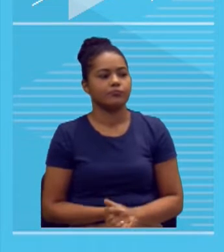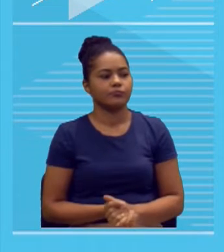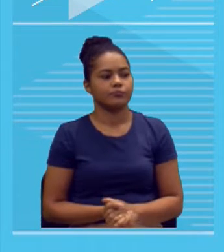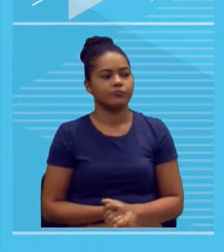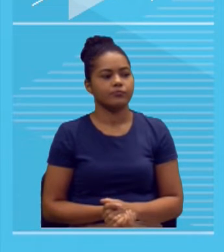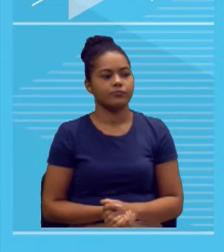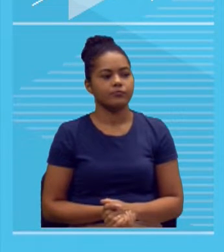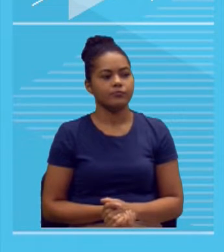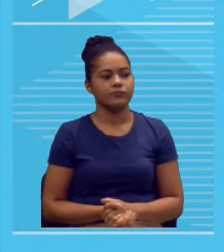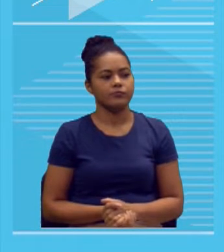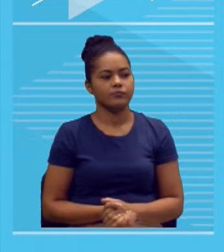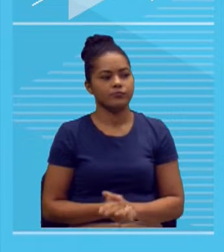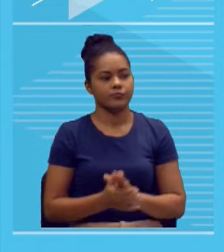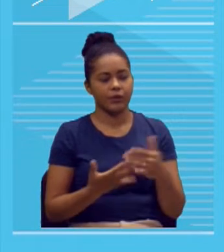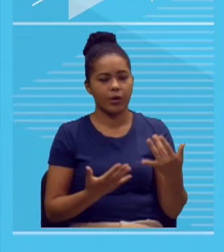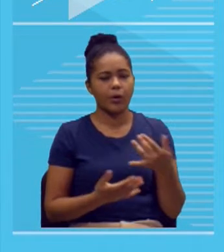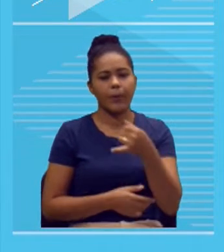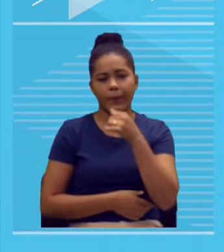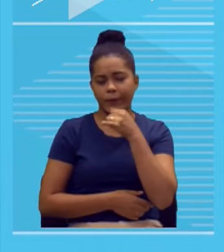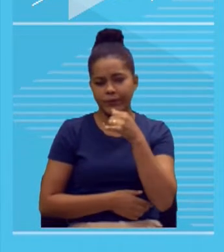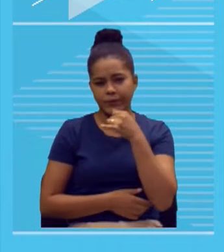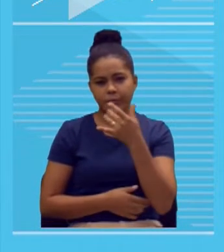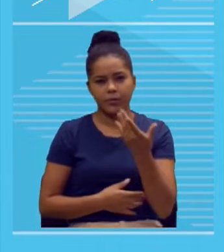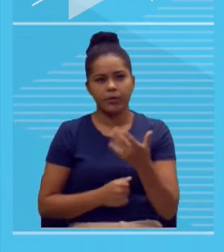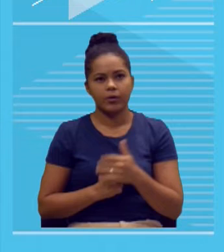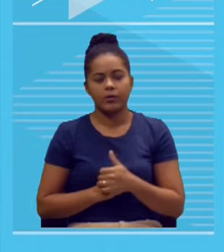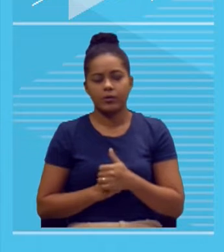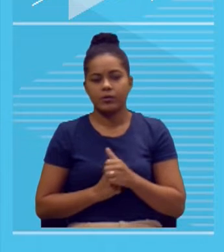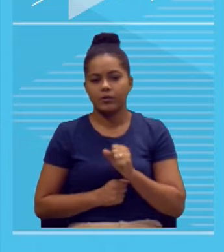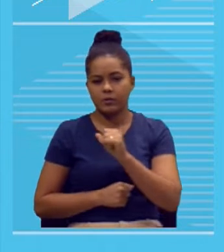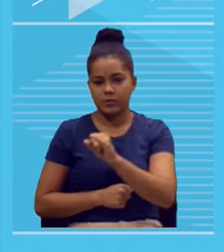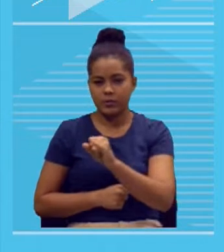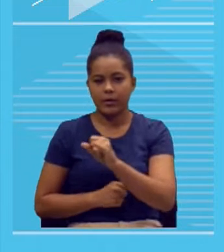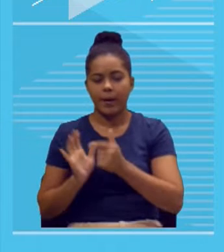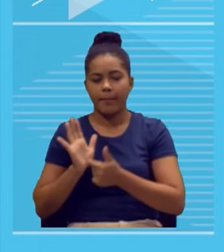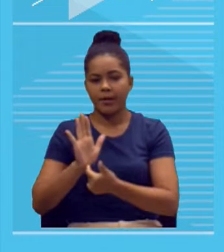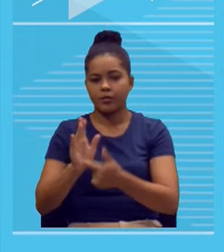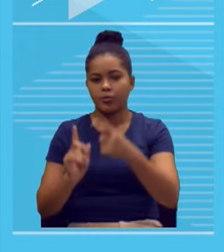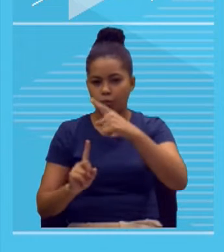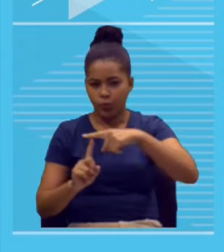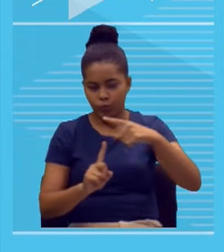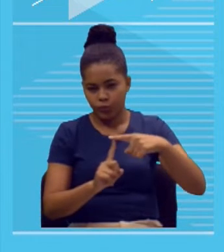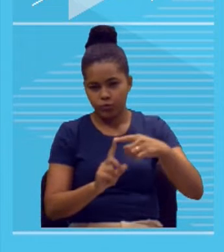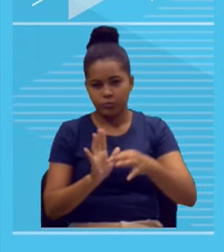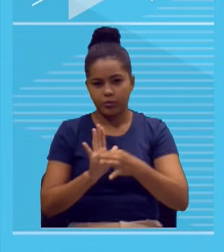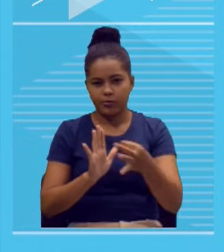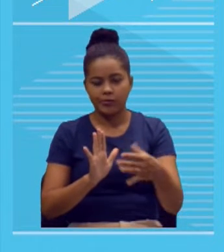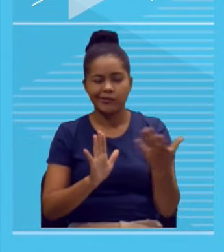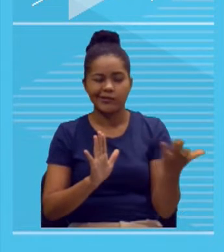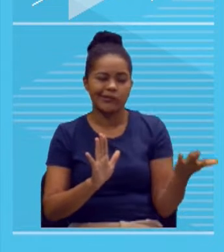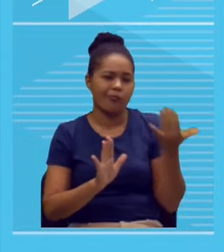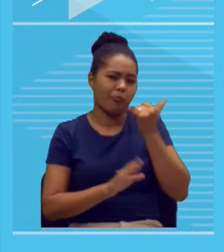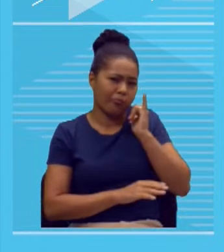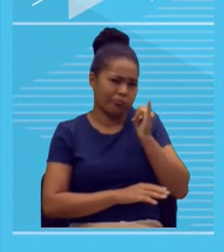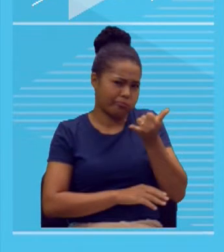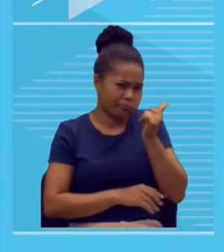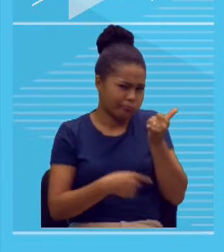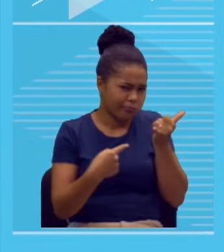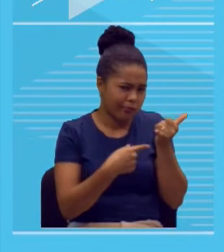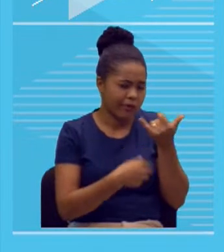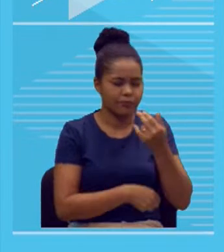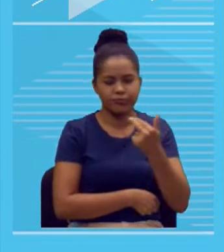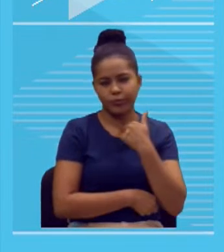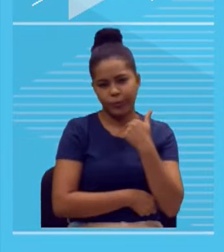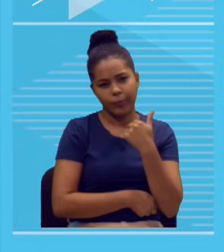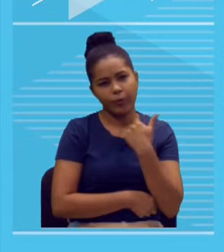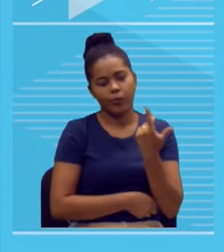Se a redação deixar claro que você vai escrever o tipo argumentativo, você não pode escrever uma narrativa, você não pode escrever